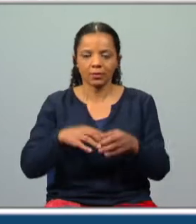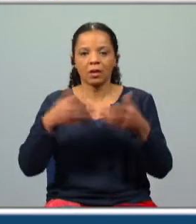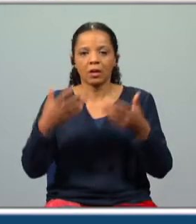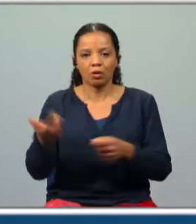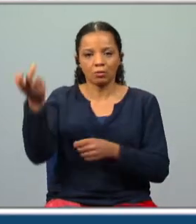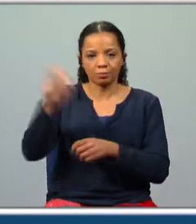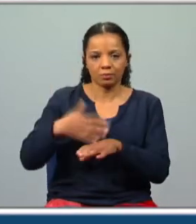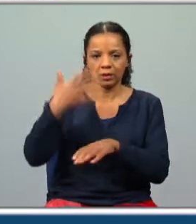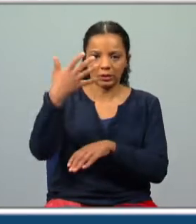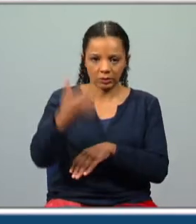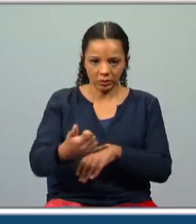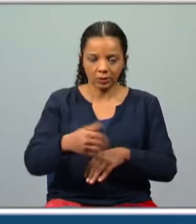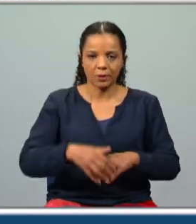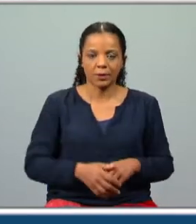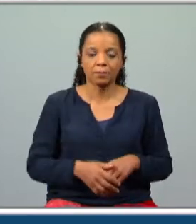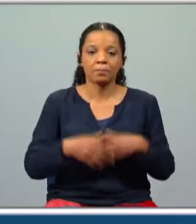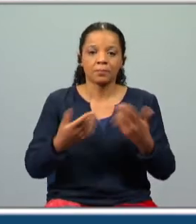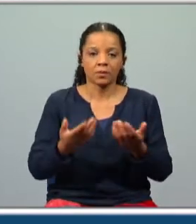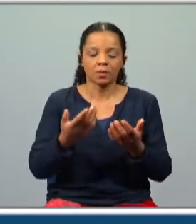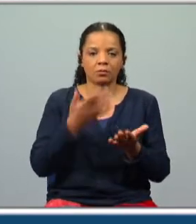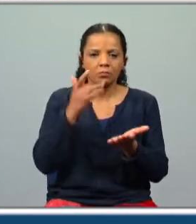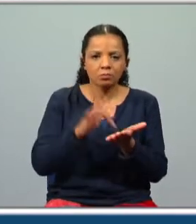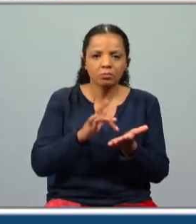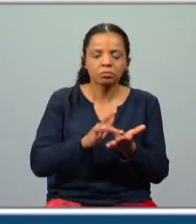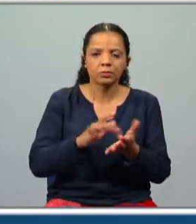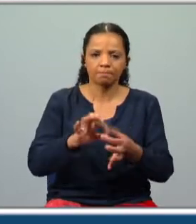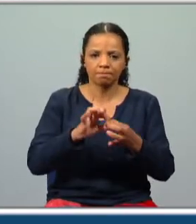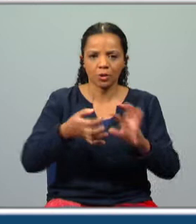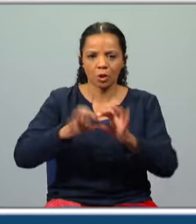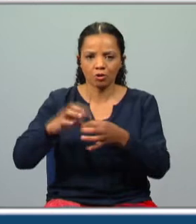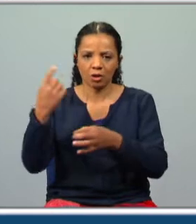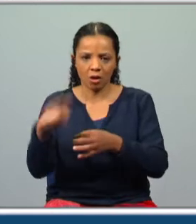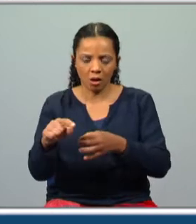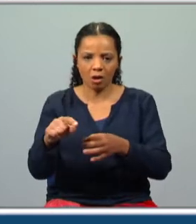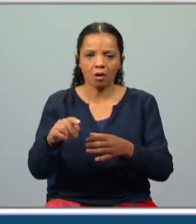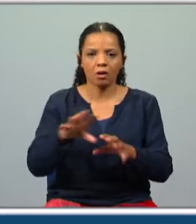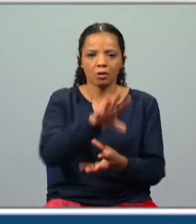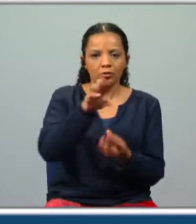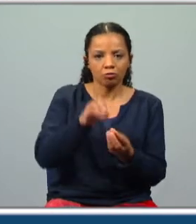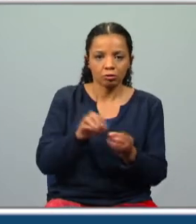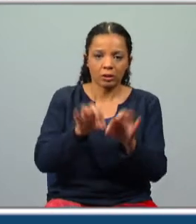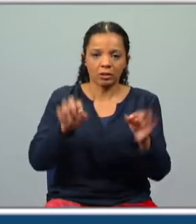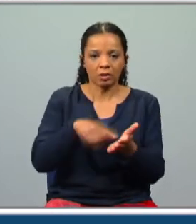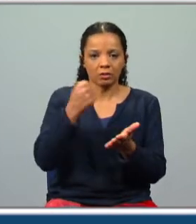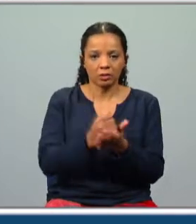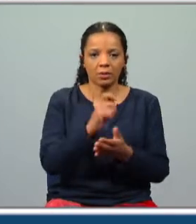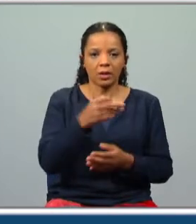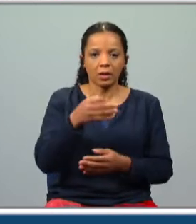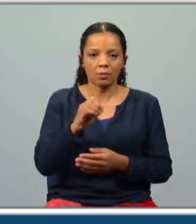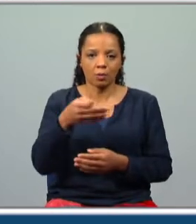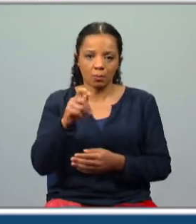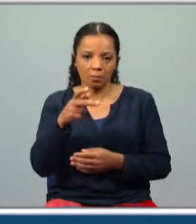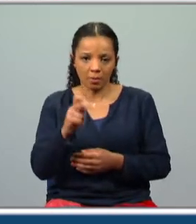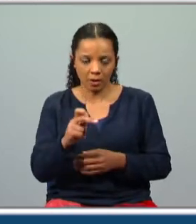vai surgir a seguir. Portanto, uma obra coesa, com unidade, como deve acontecer sempre numa epopeia.